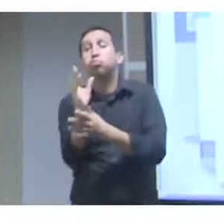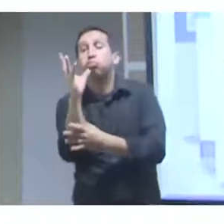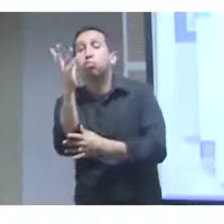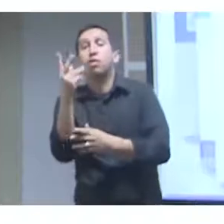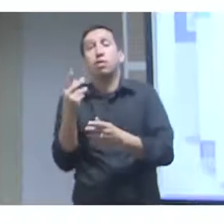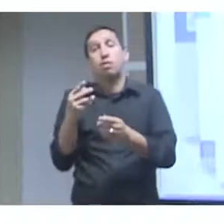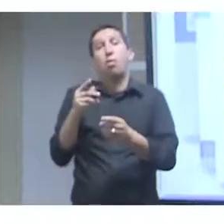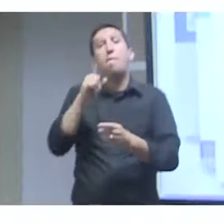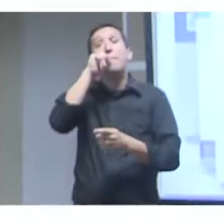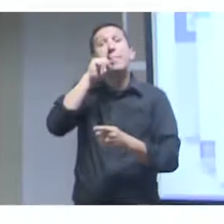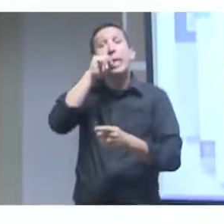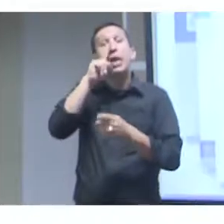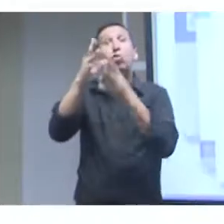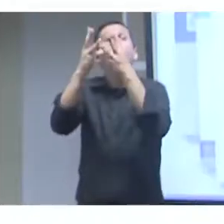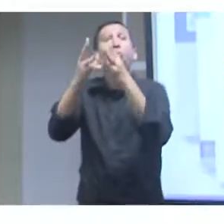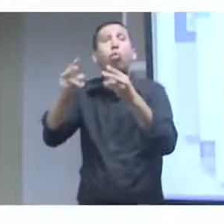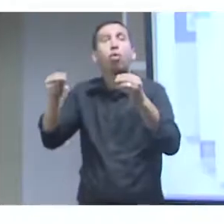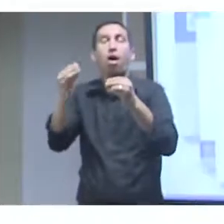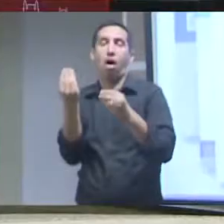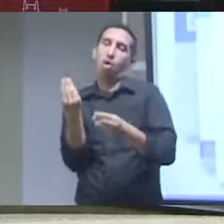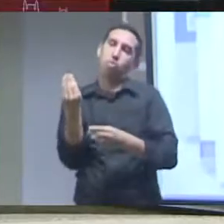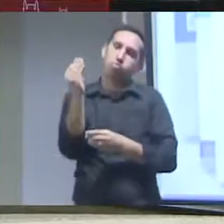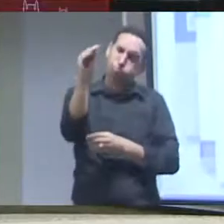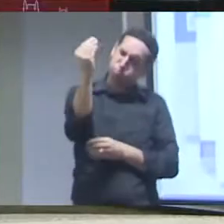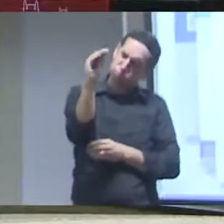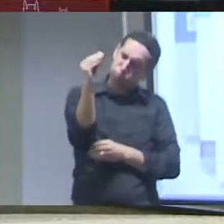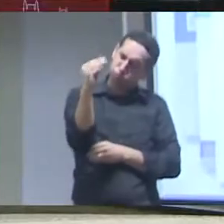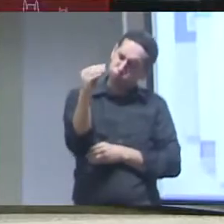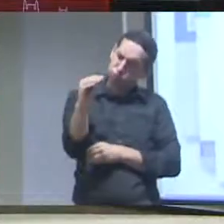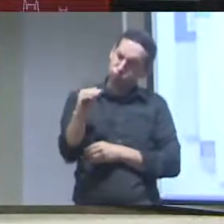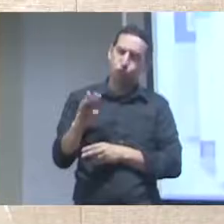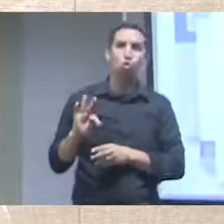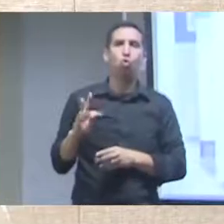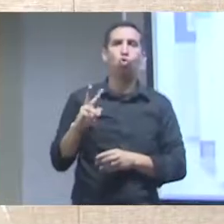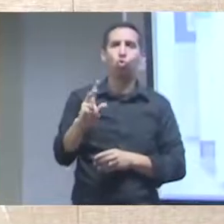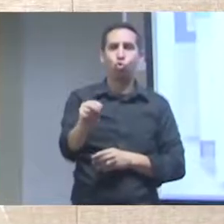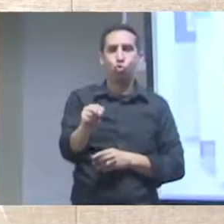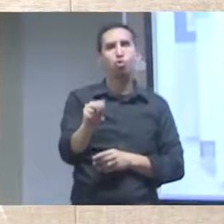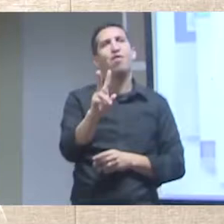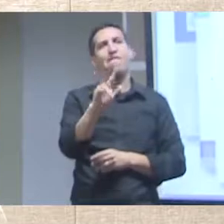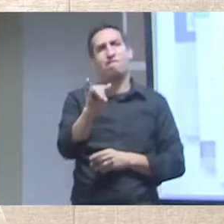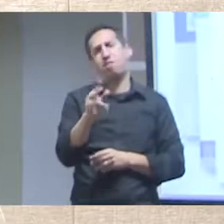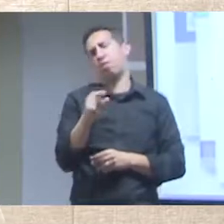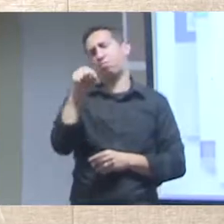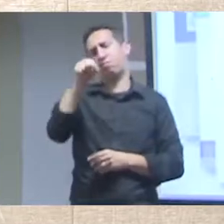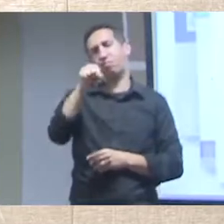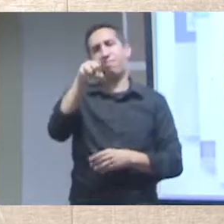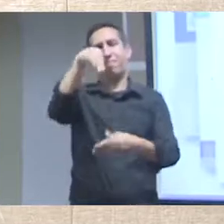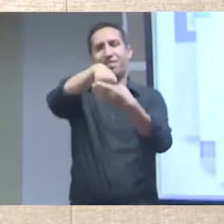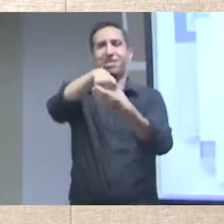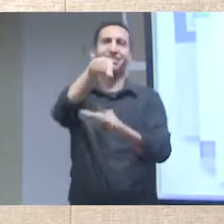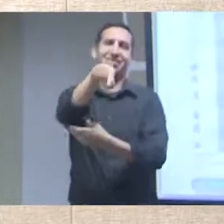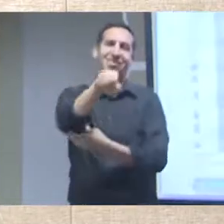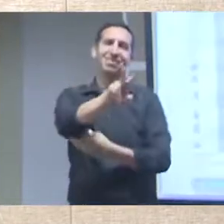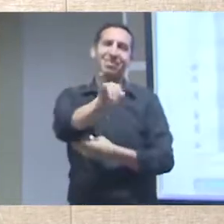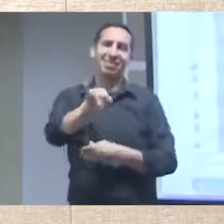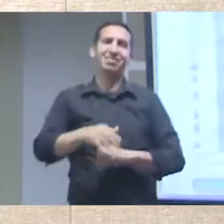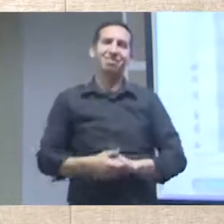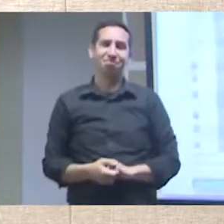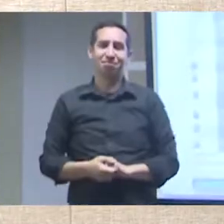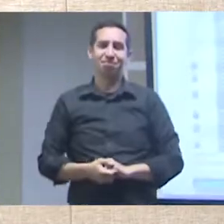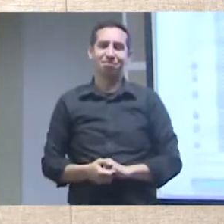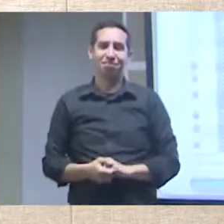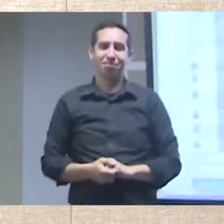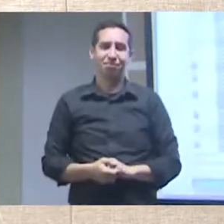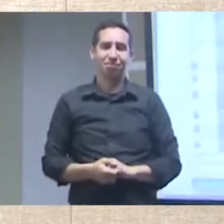Nacional de Conservação da Flora e que são anexos digamos assim das espécies ameaçadas de extinção